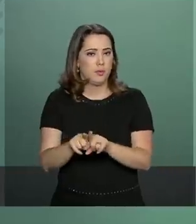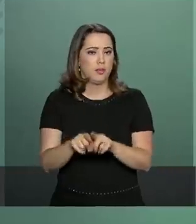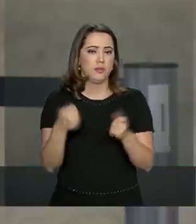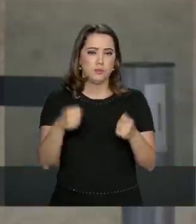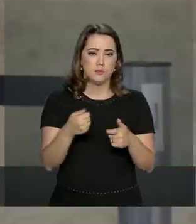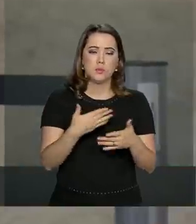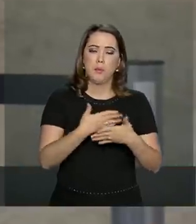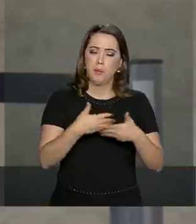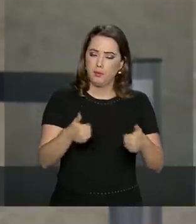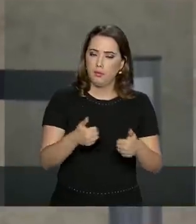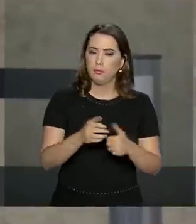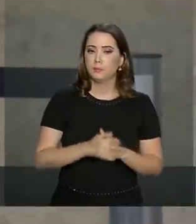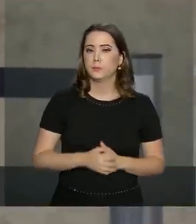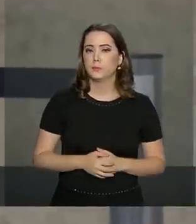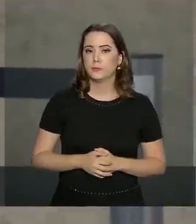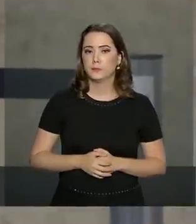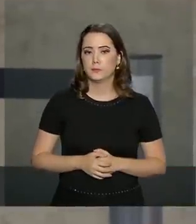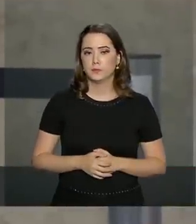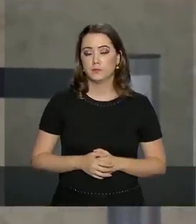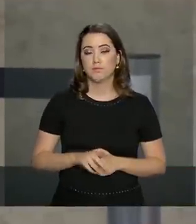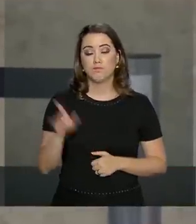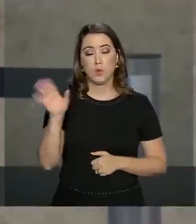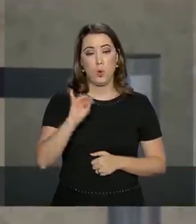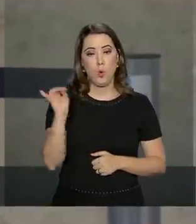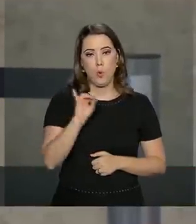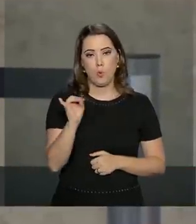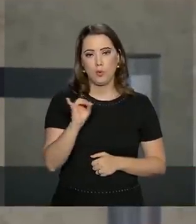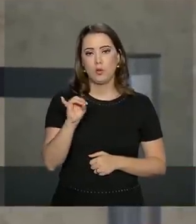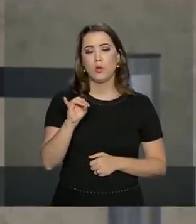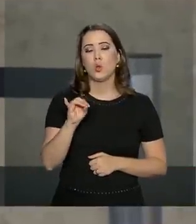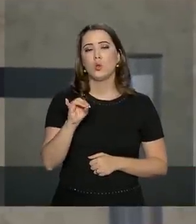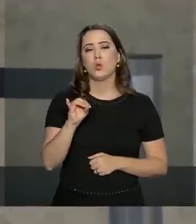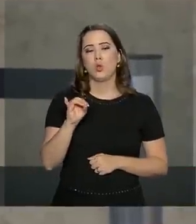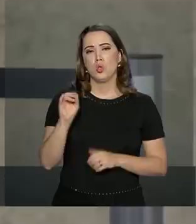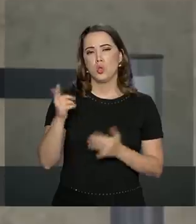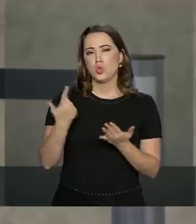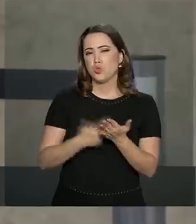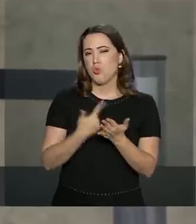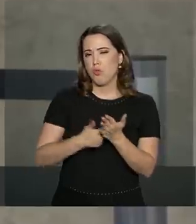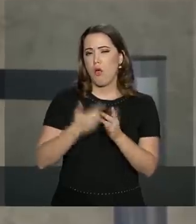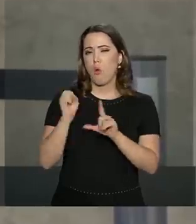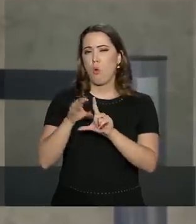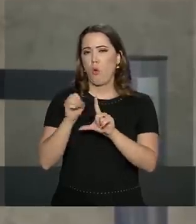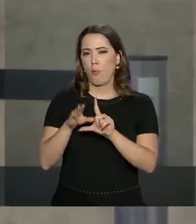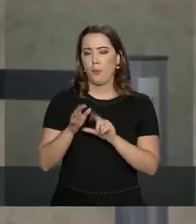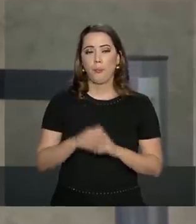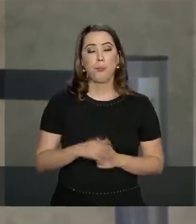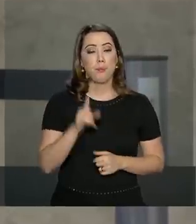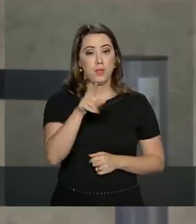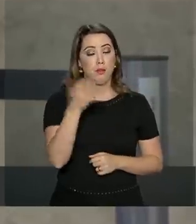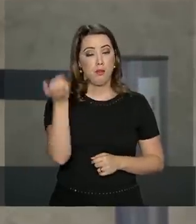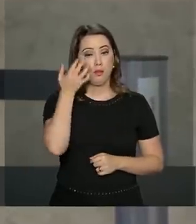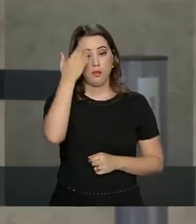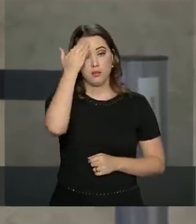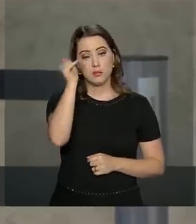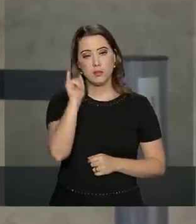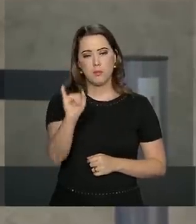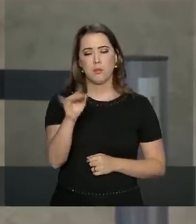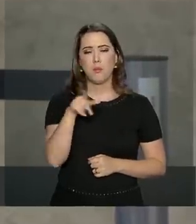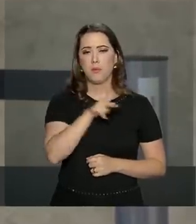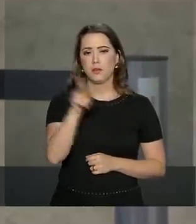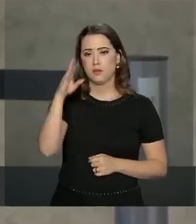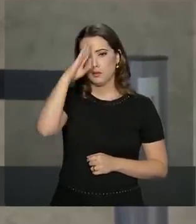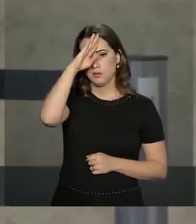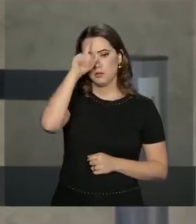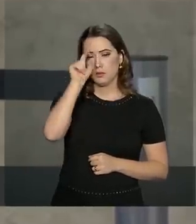General Gustavo Maia, do Jornal Globo. Como vai, Gustavo? Eu gostaria de saber, já que o presidente se manifestou na ocasião da prisão do